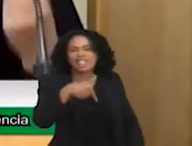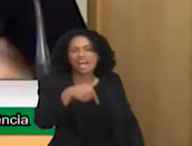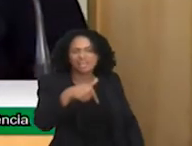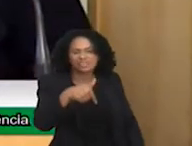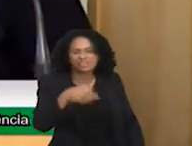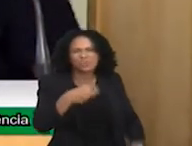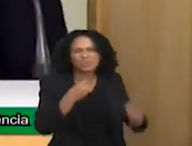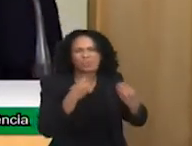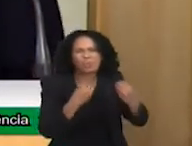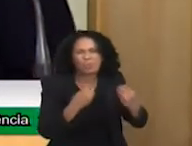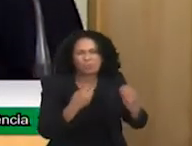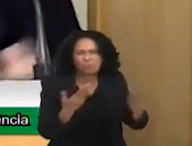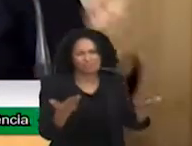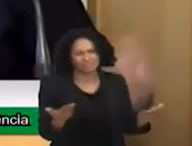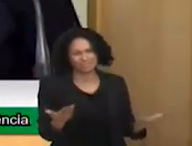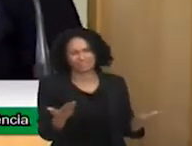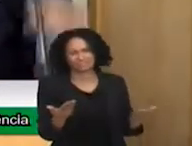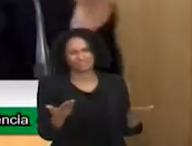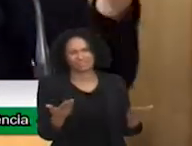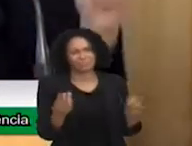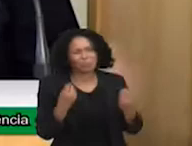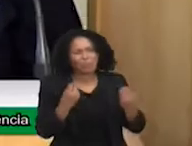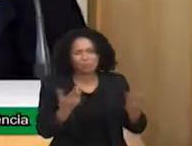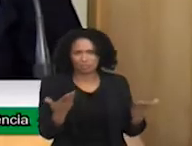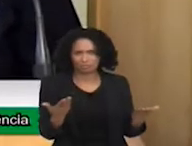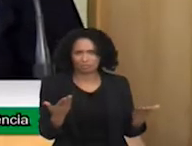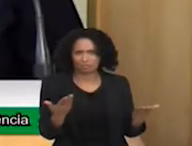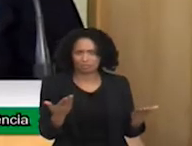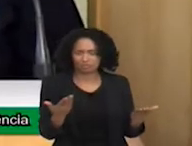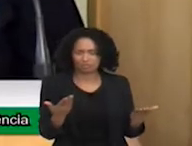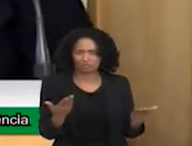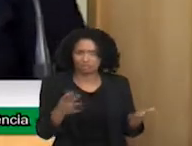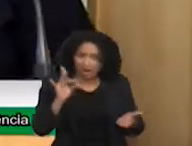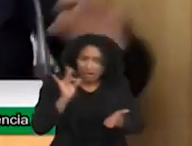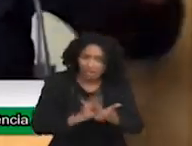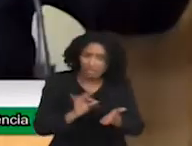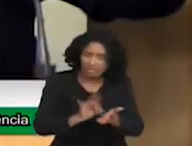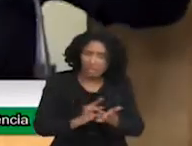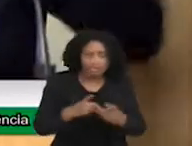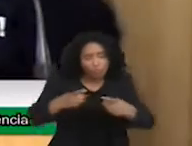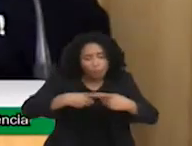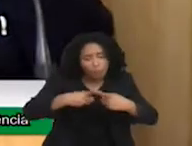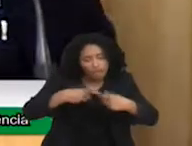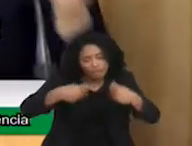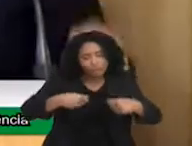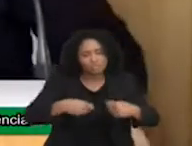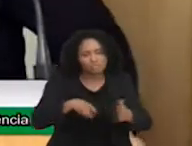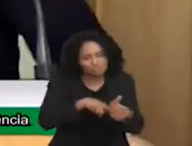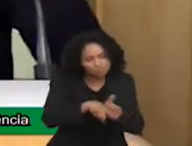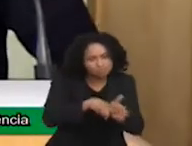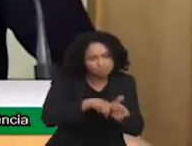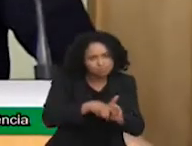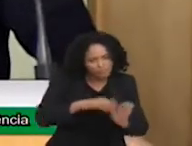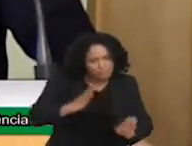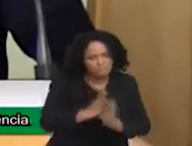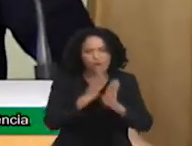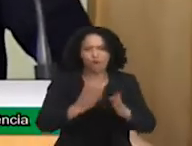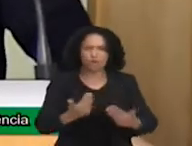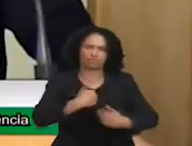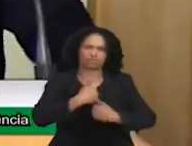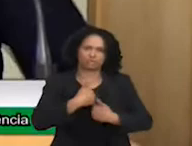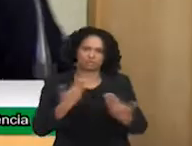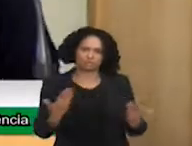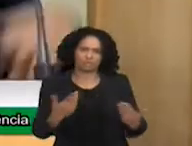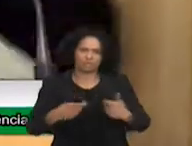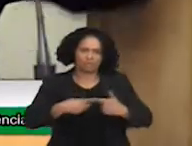ano e oito meses é o pediatra que faz, na UBS. Aí, voltamos lá para a política do RAPS e a política do Viver Sem